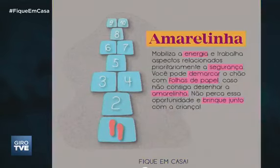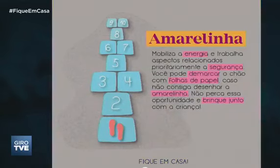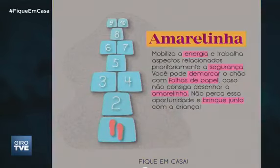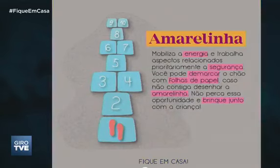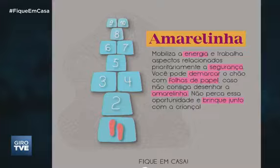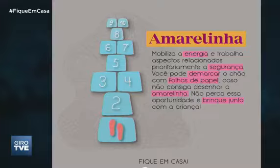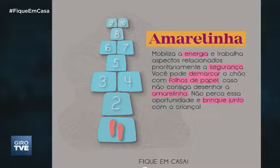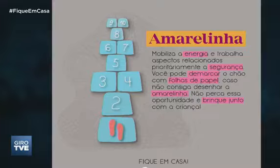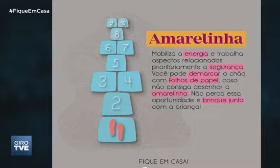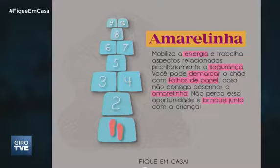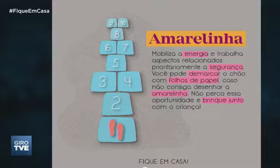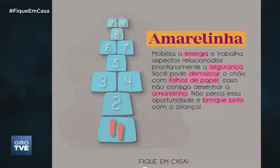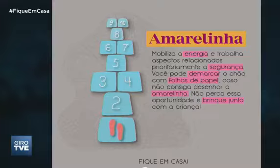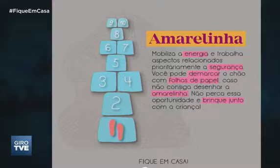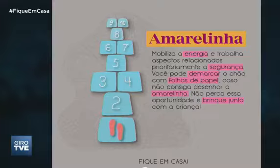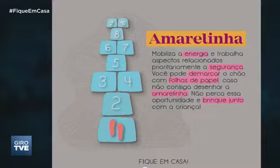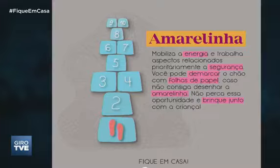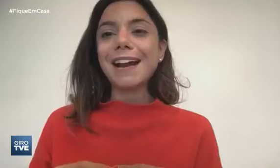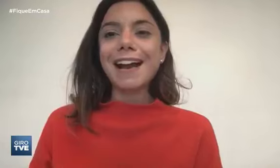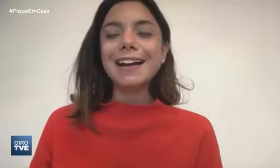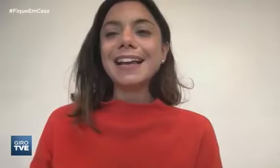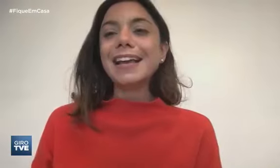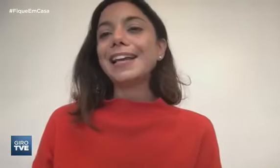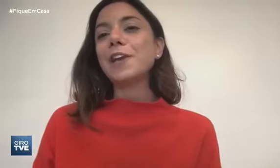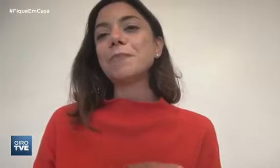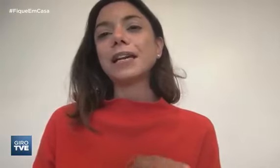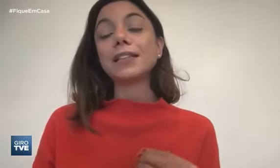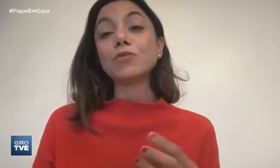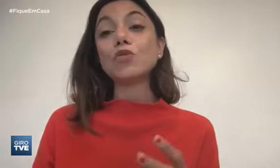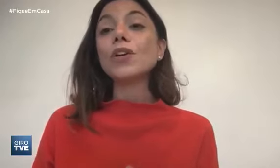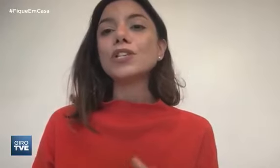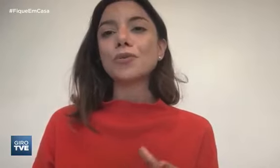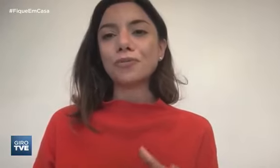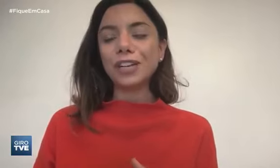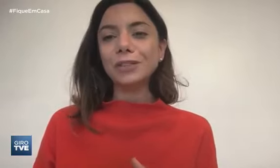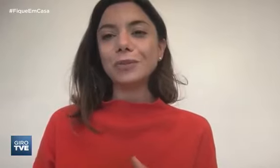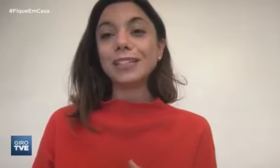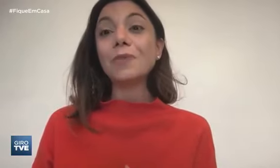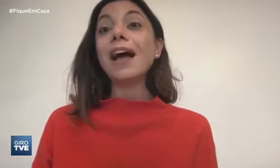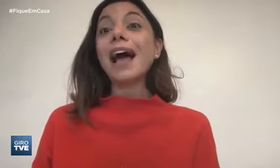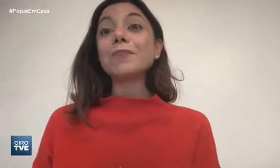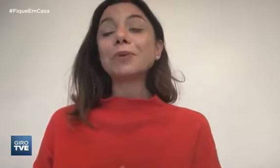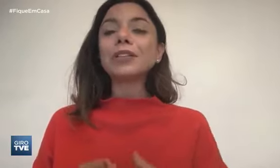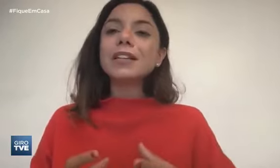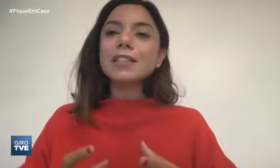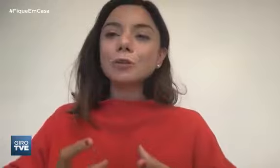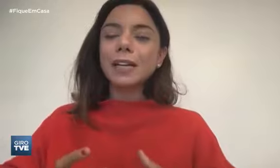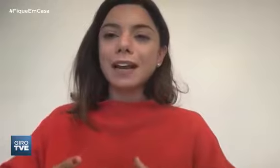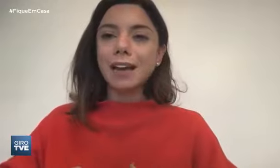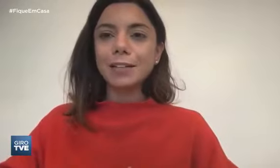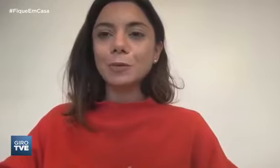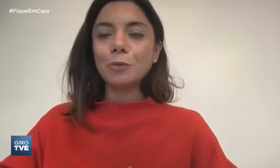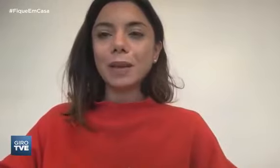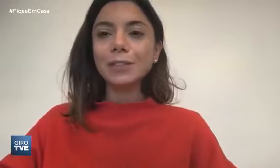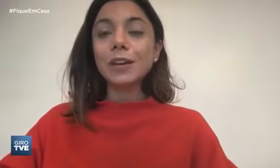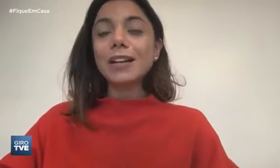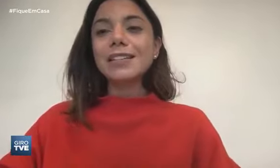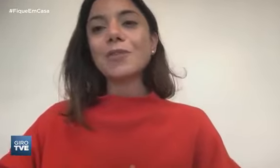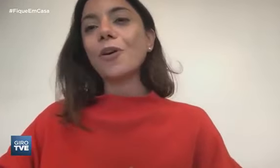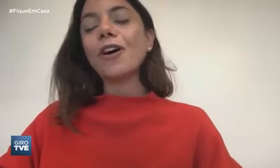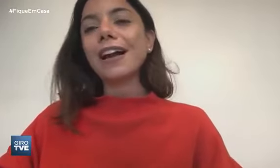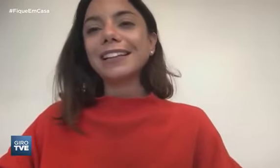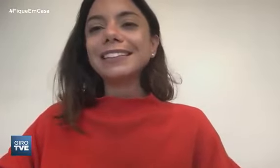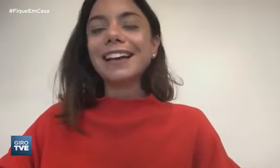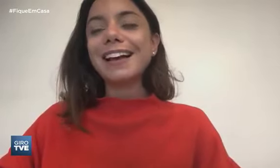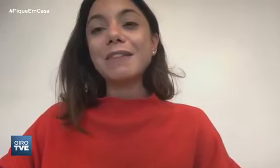essas rotinas é importante dizer que o brincar ele repara tensões e conflitos então a importância do brincar nesse momento